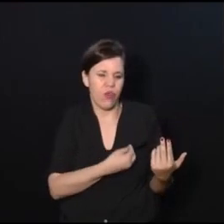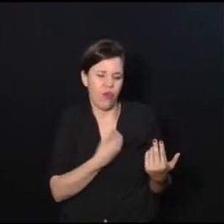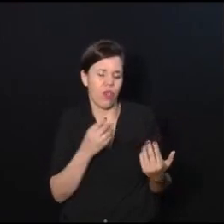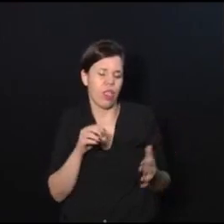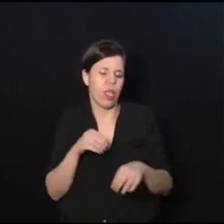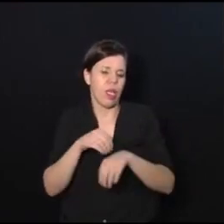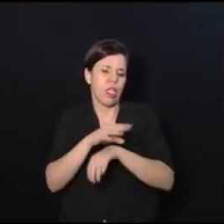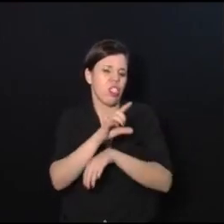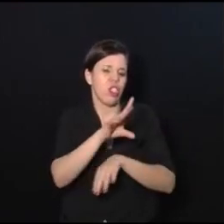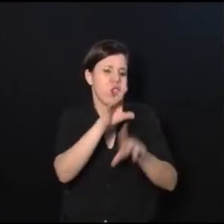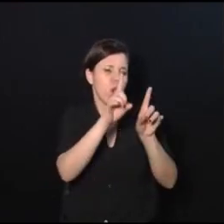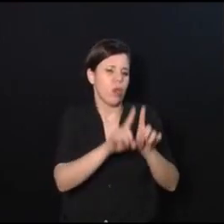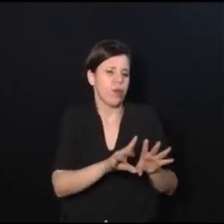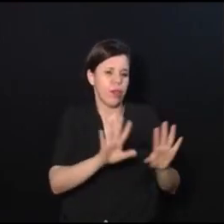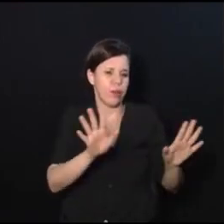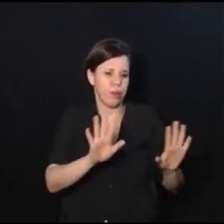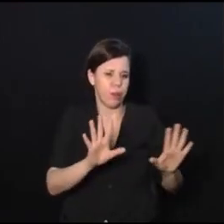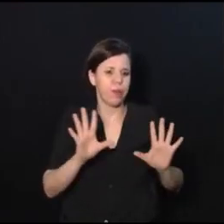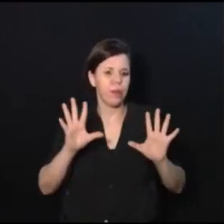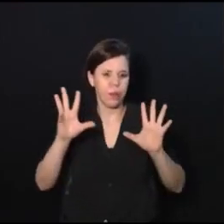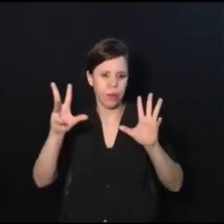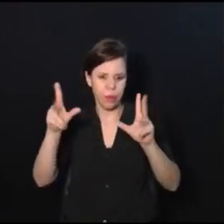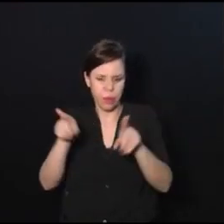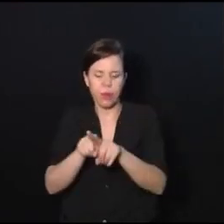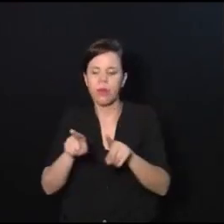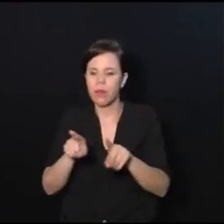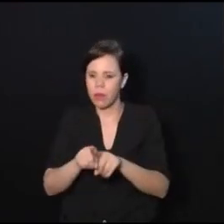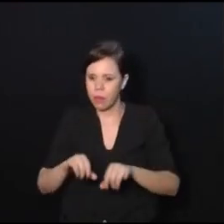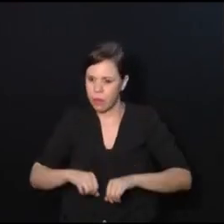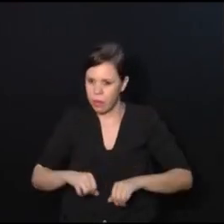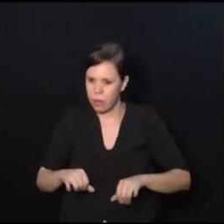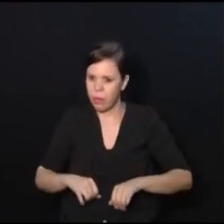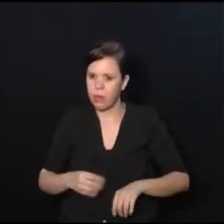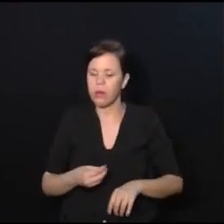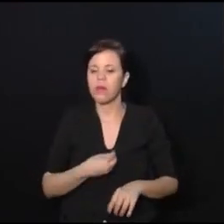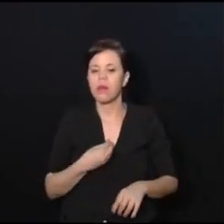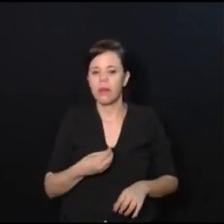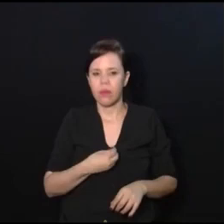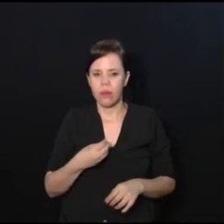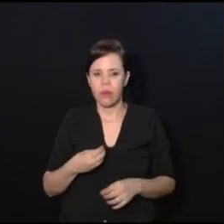uma situação de deficiência visual, não, porque eu acho que todo mundo passa alguma coisa próximo disso na vida.